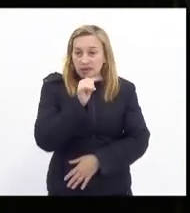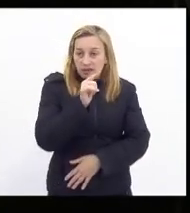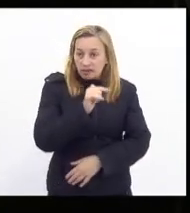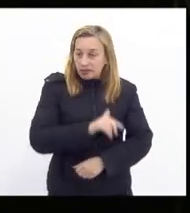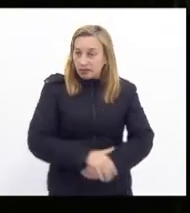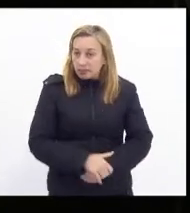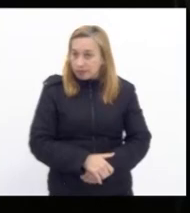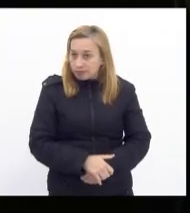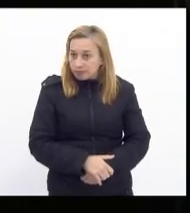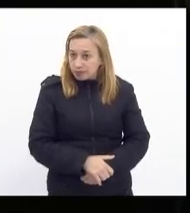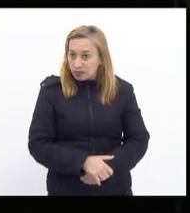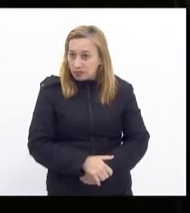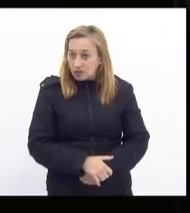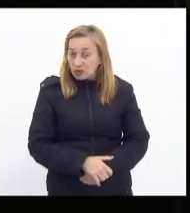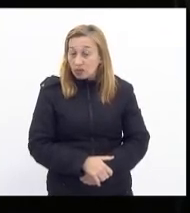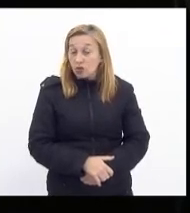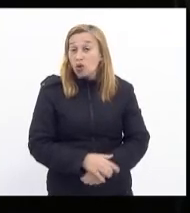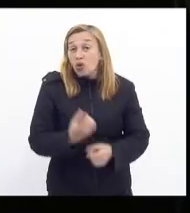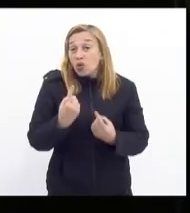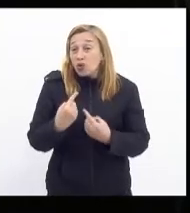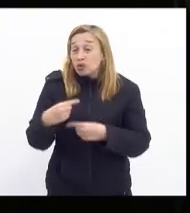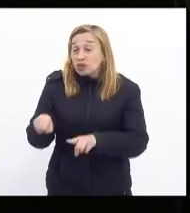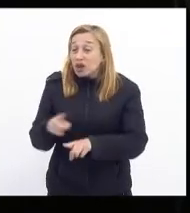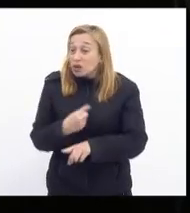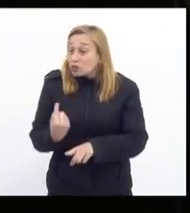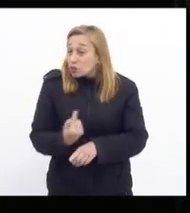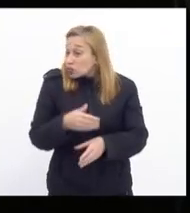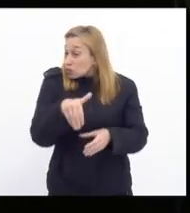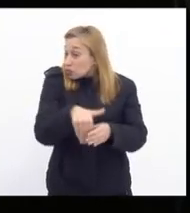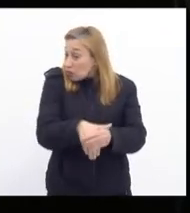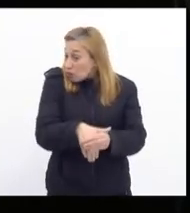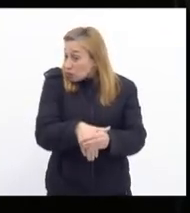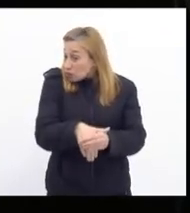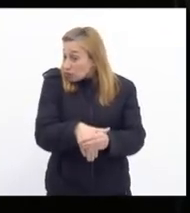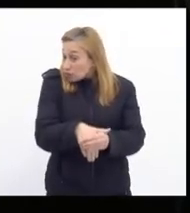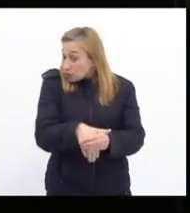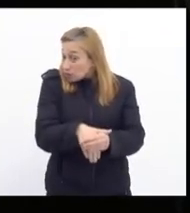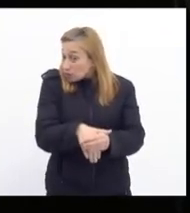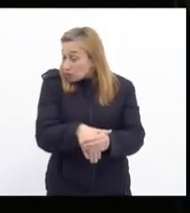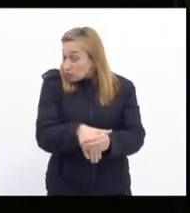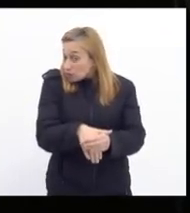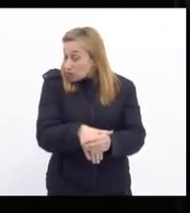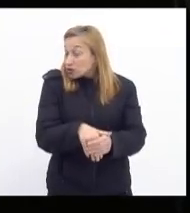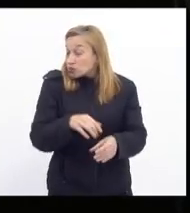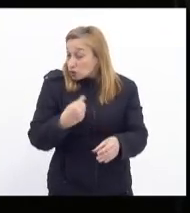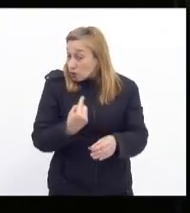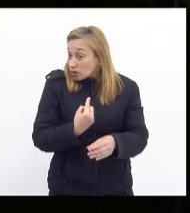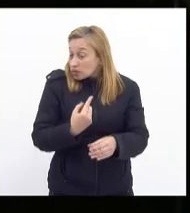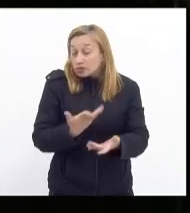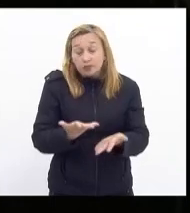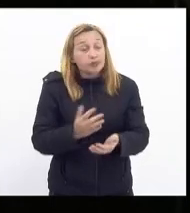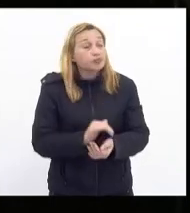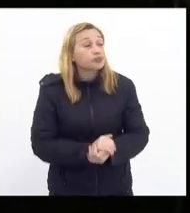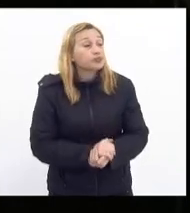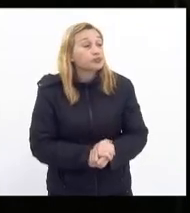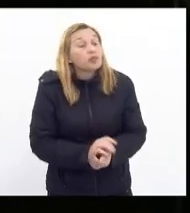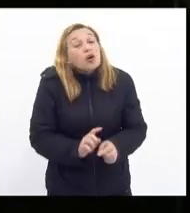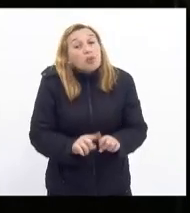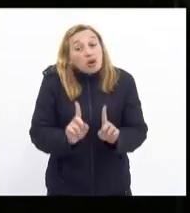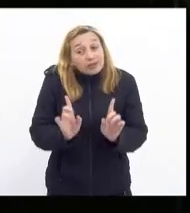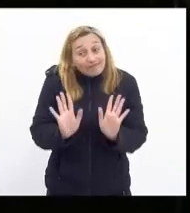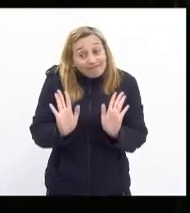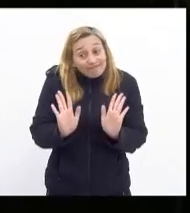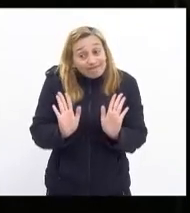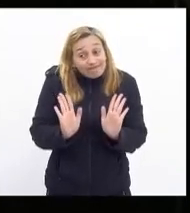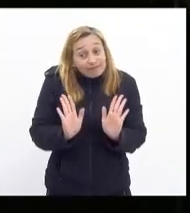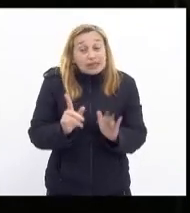contou com o contrário essa venda o tempo todo nós fomos contrário então ele